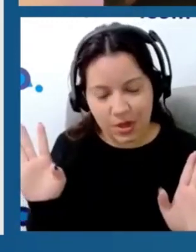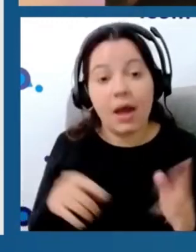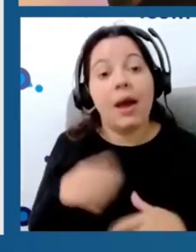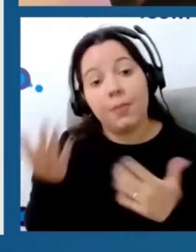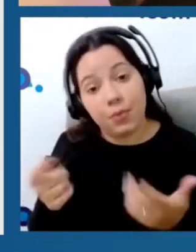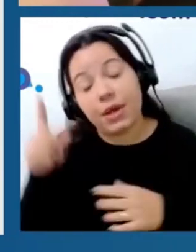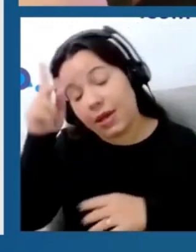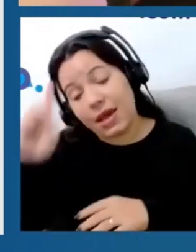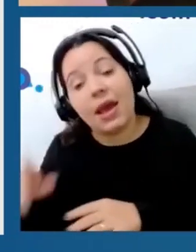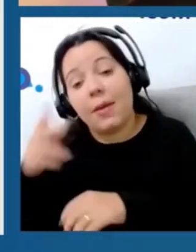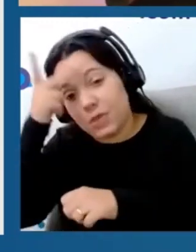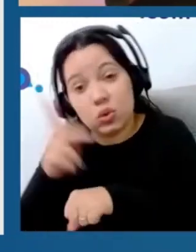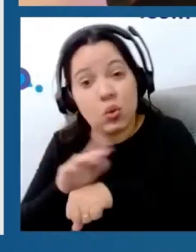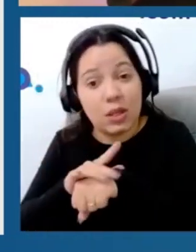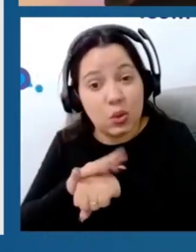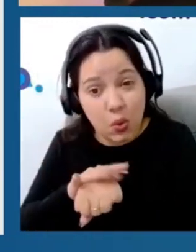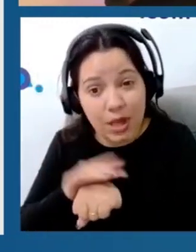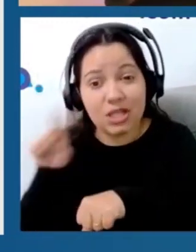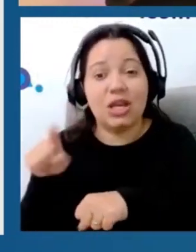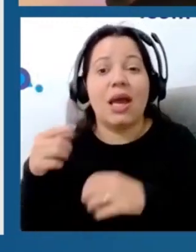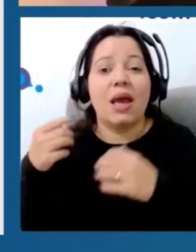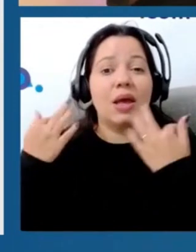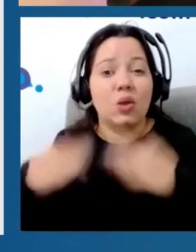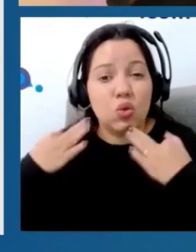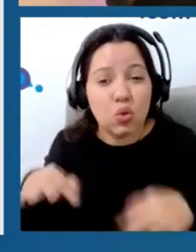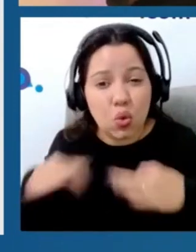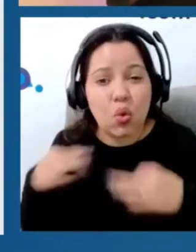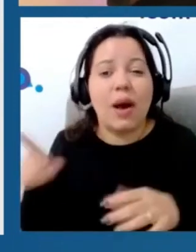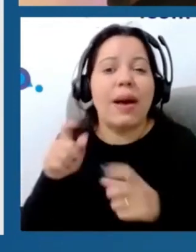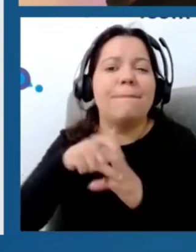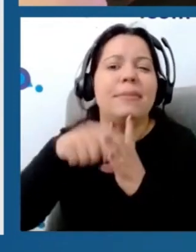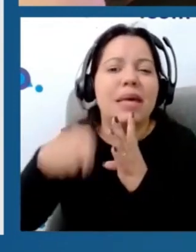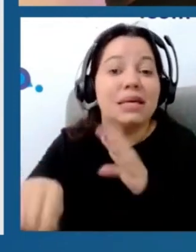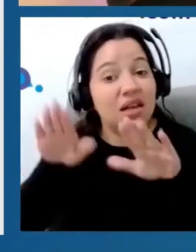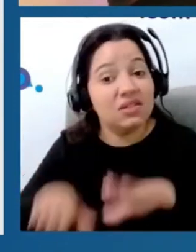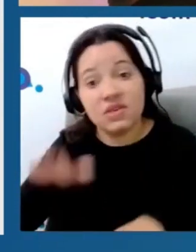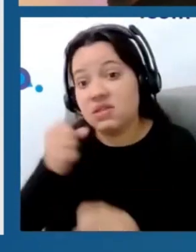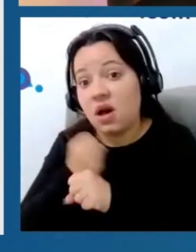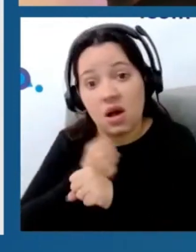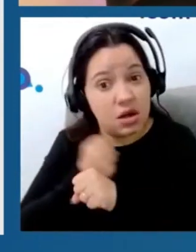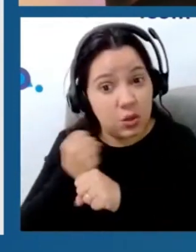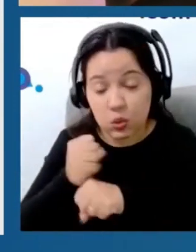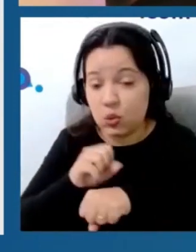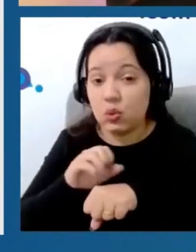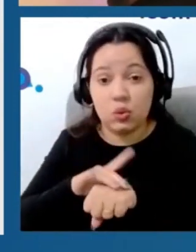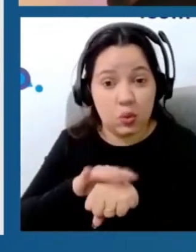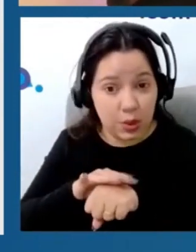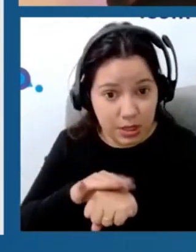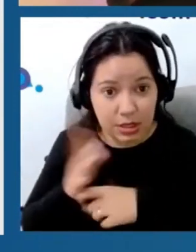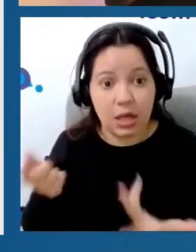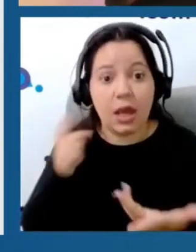paciente que tem uma dor crônica que já está ali instalada há meses ou até anos. A duração e a frequência do tratamento